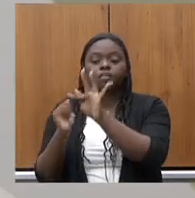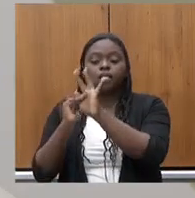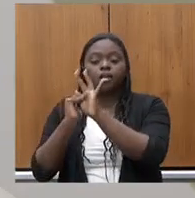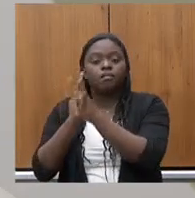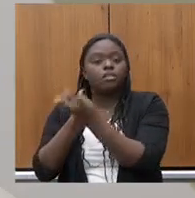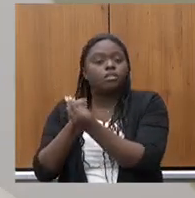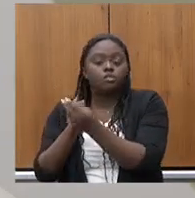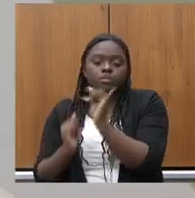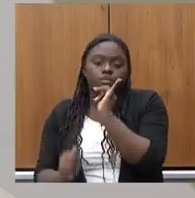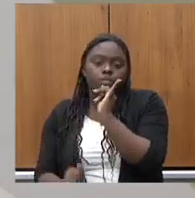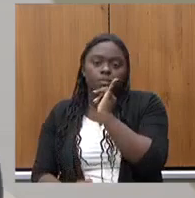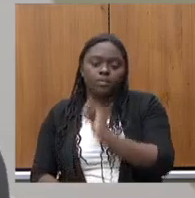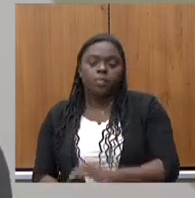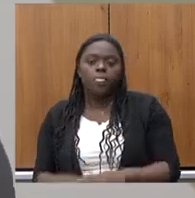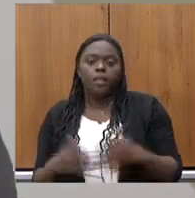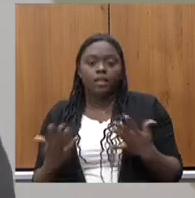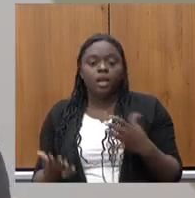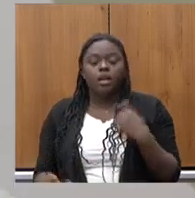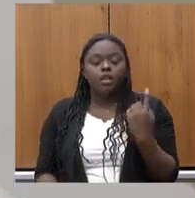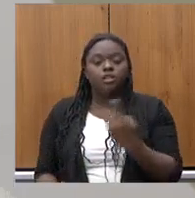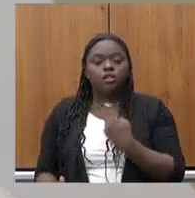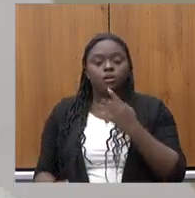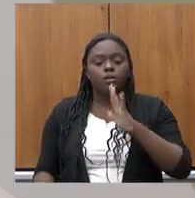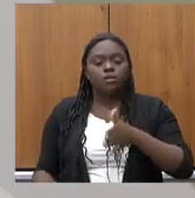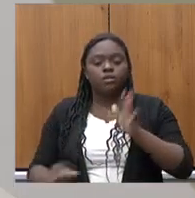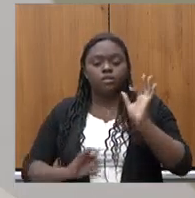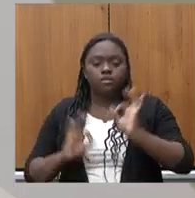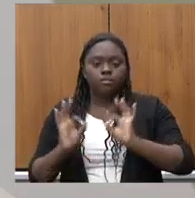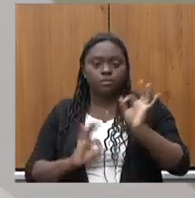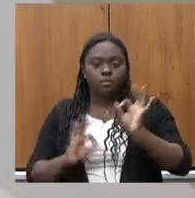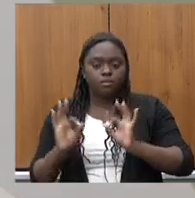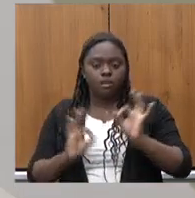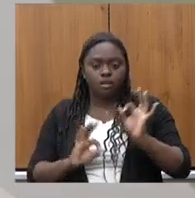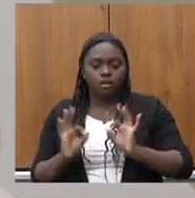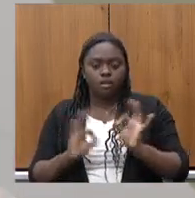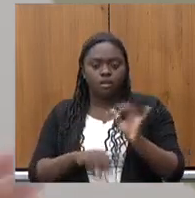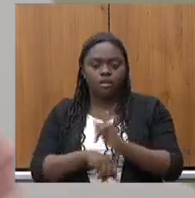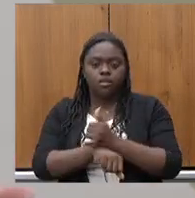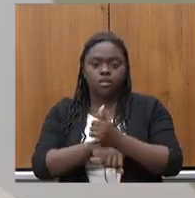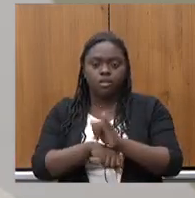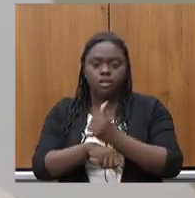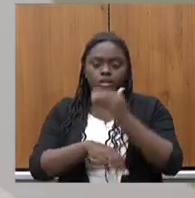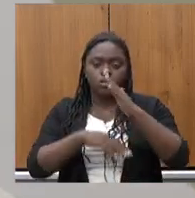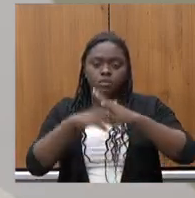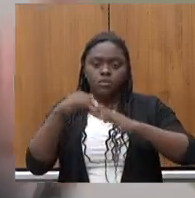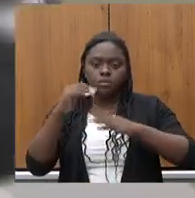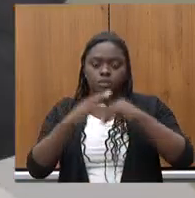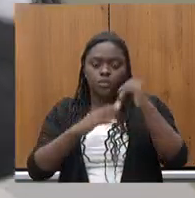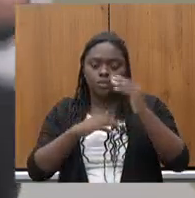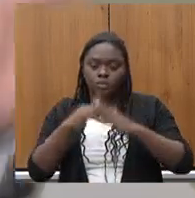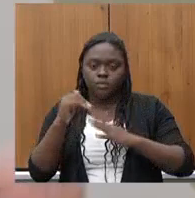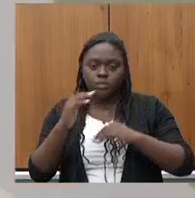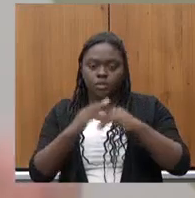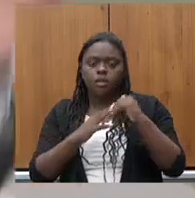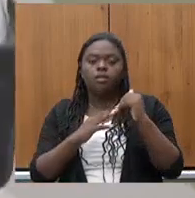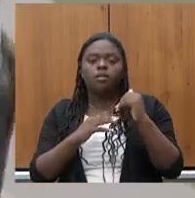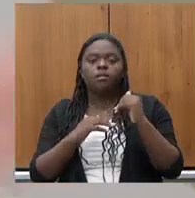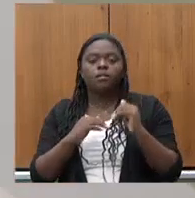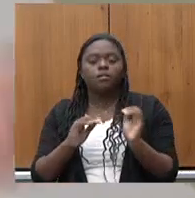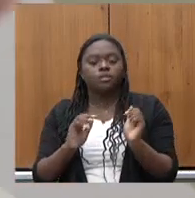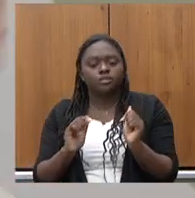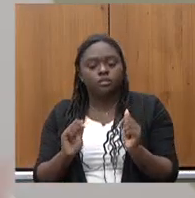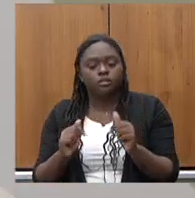então nós estamos preparando uma forma profissional de classificação